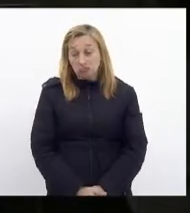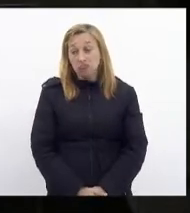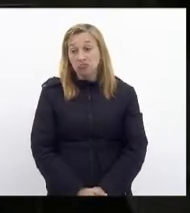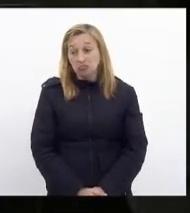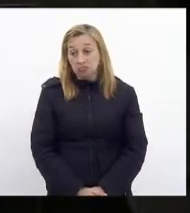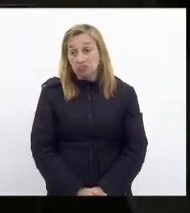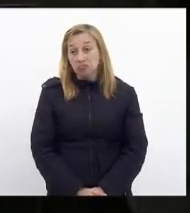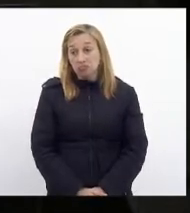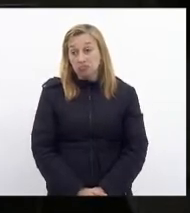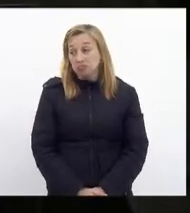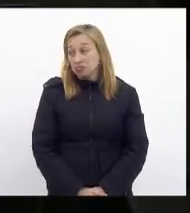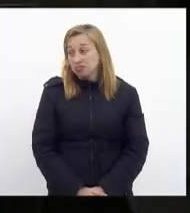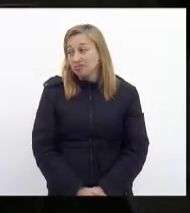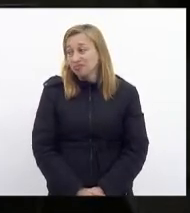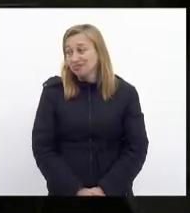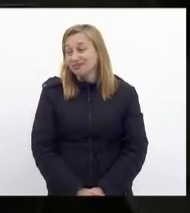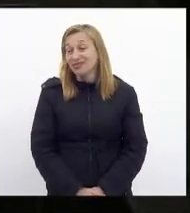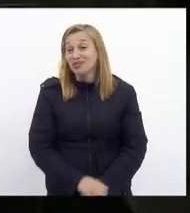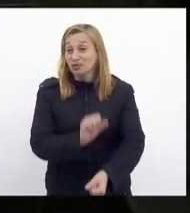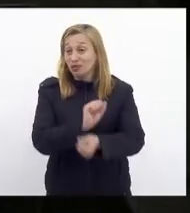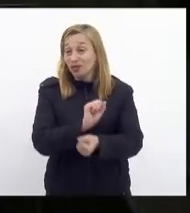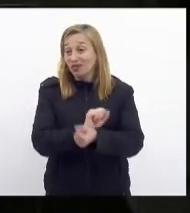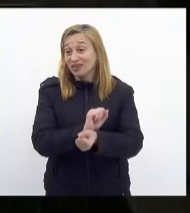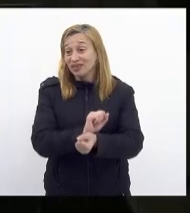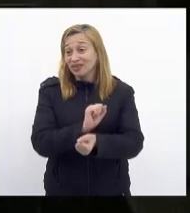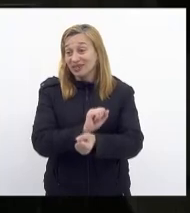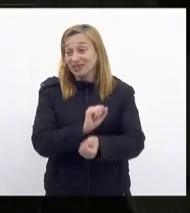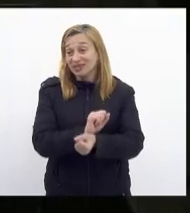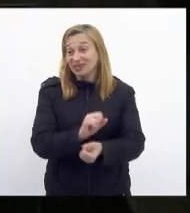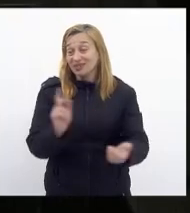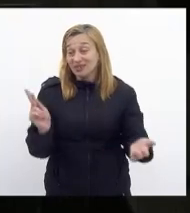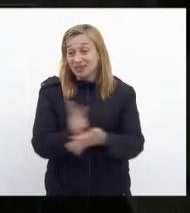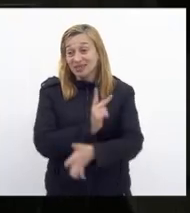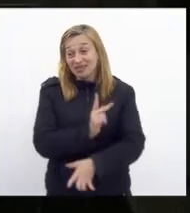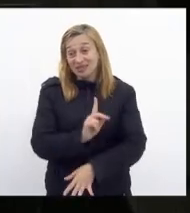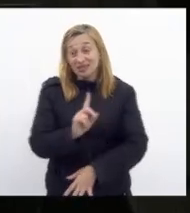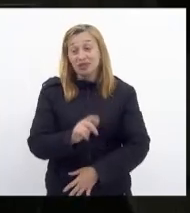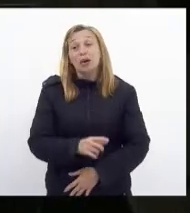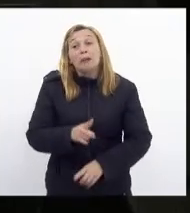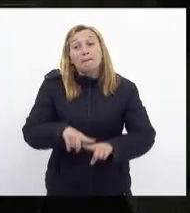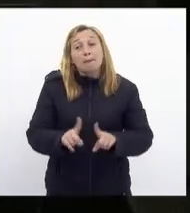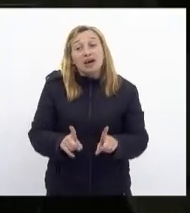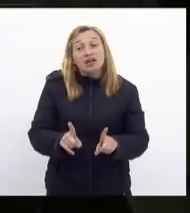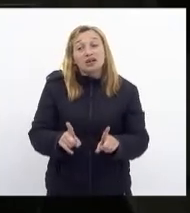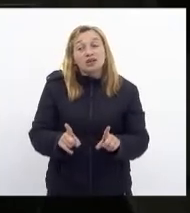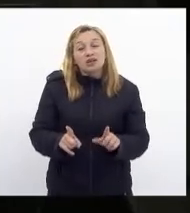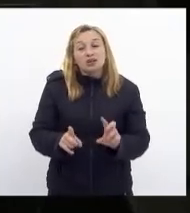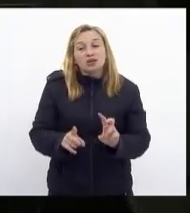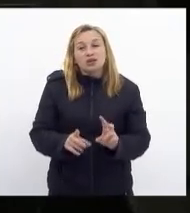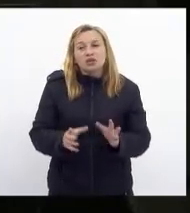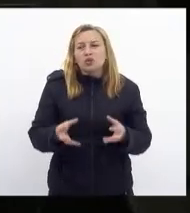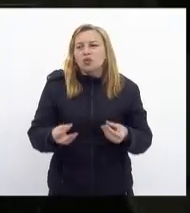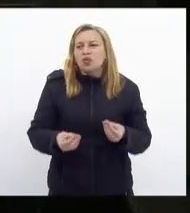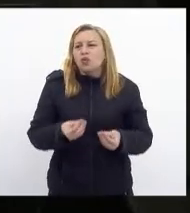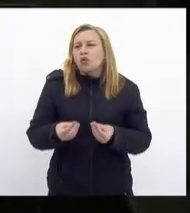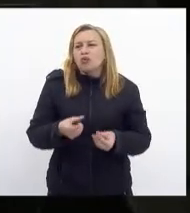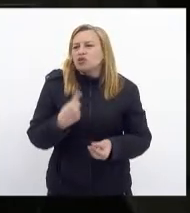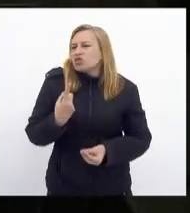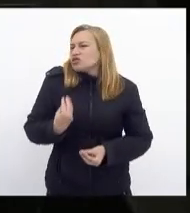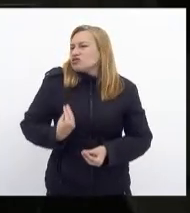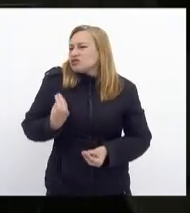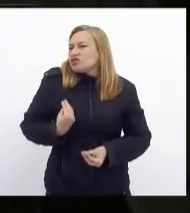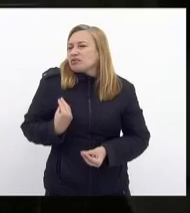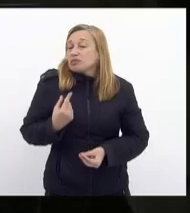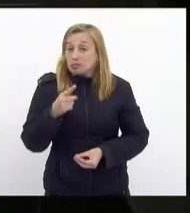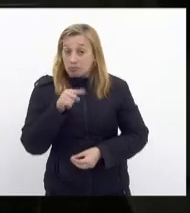estou esperando acontecer até hoje mas o clima que nós vivemos e naquele